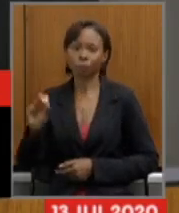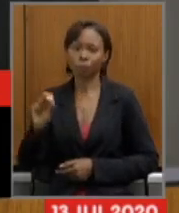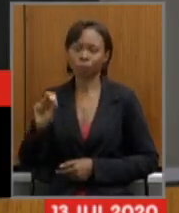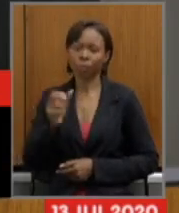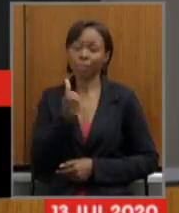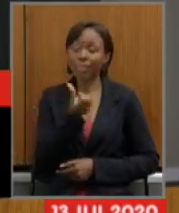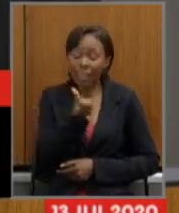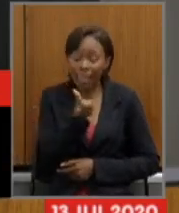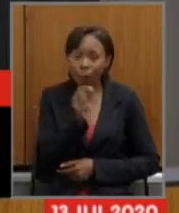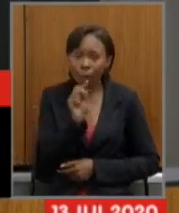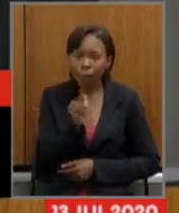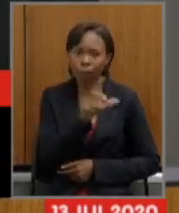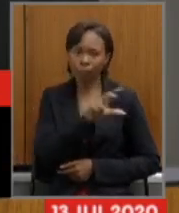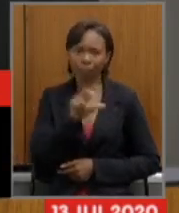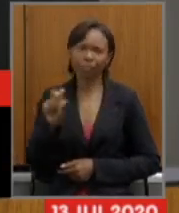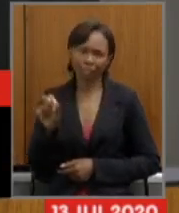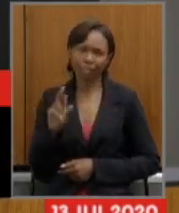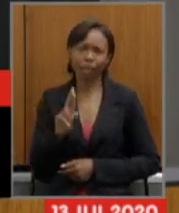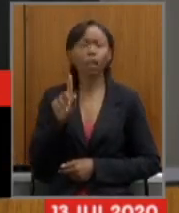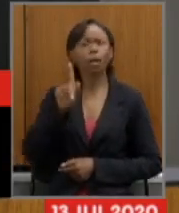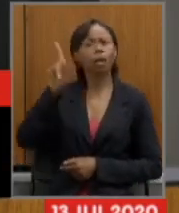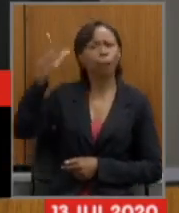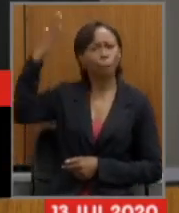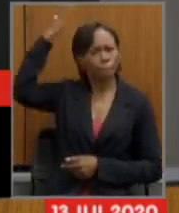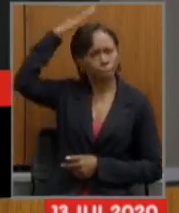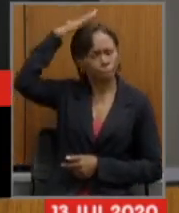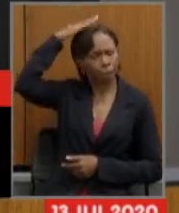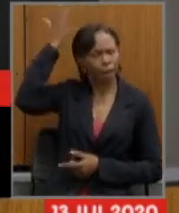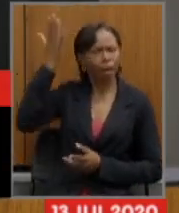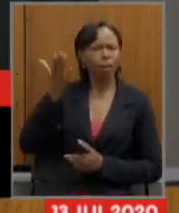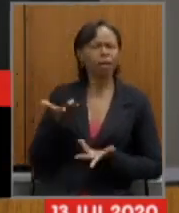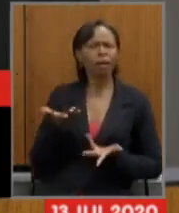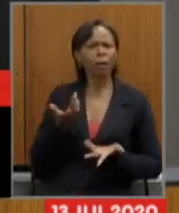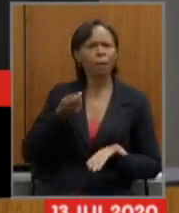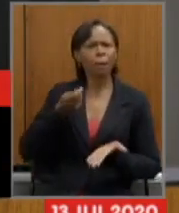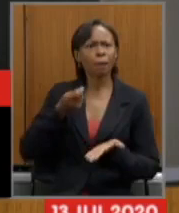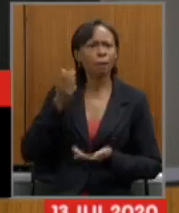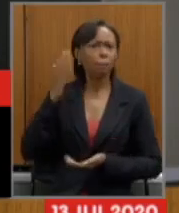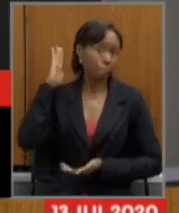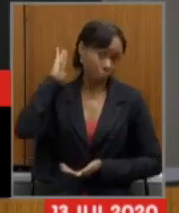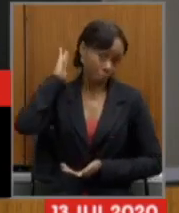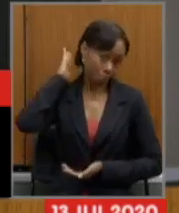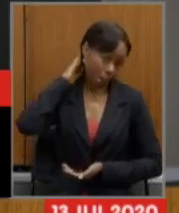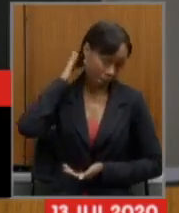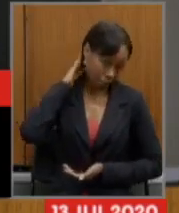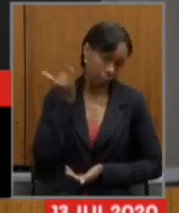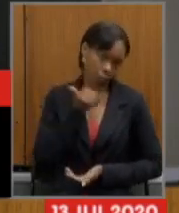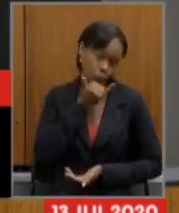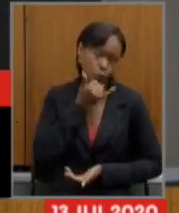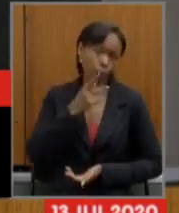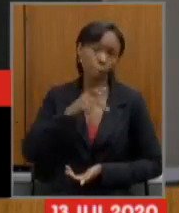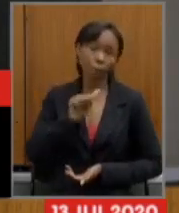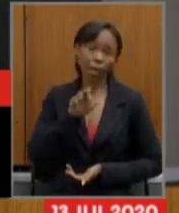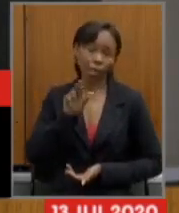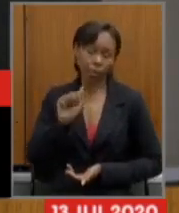sabe quanto que o Pará paga pelo mesmo aluguel 2.500 reais